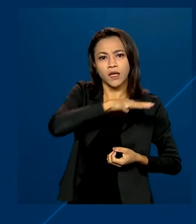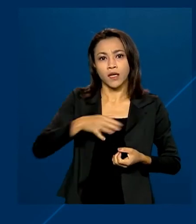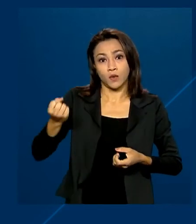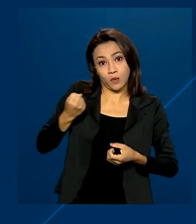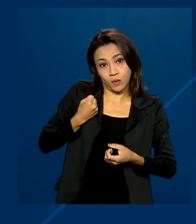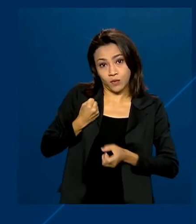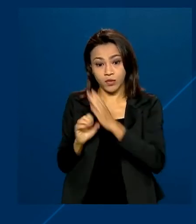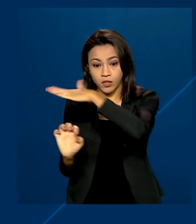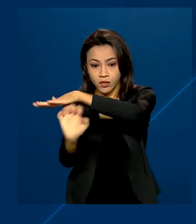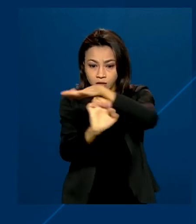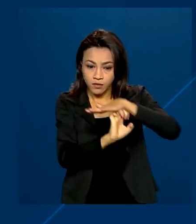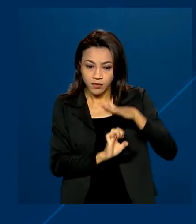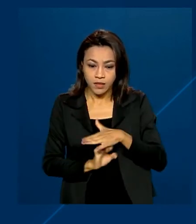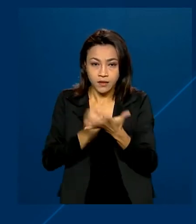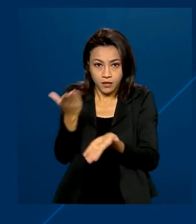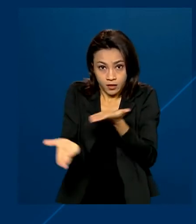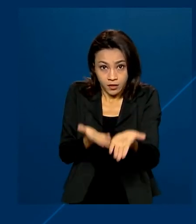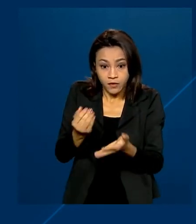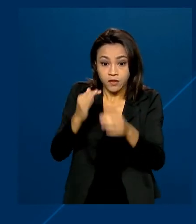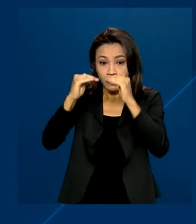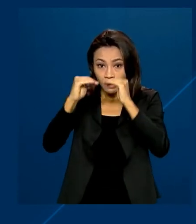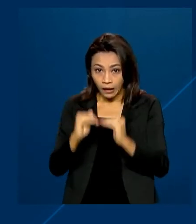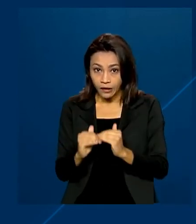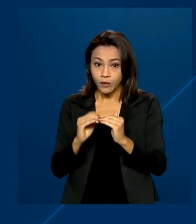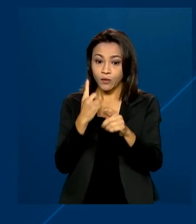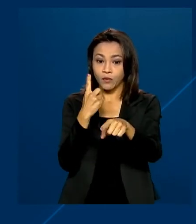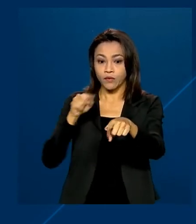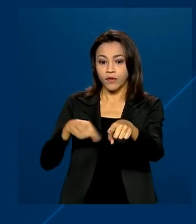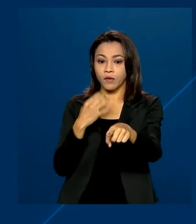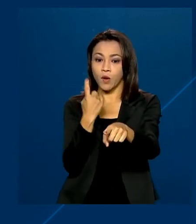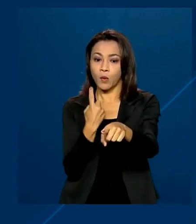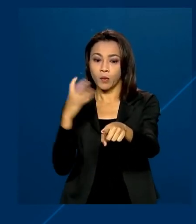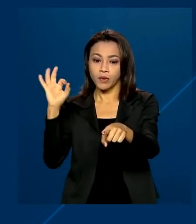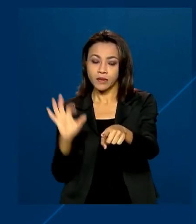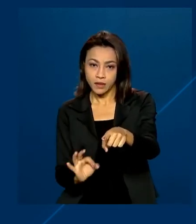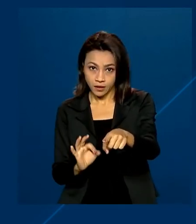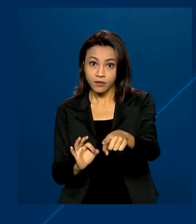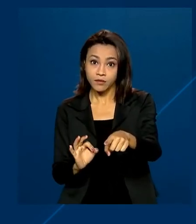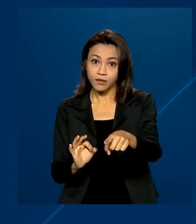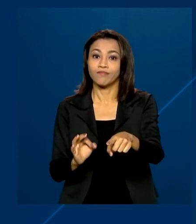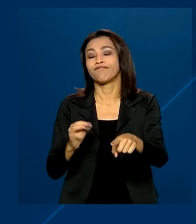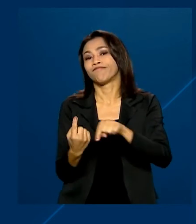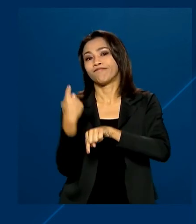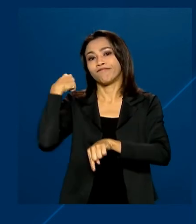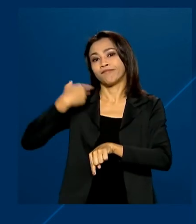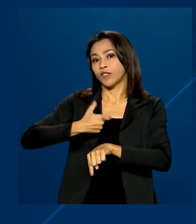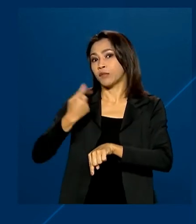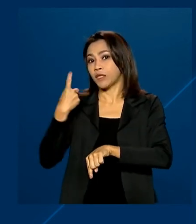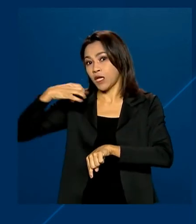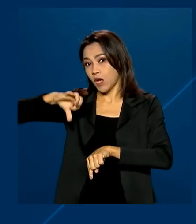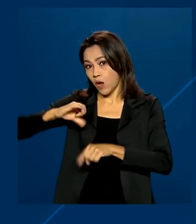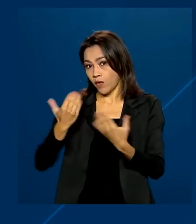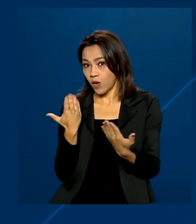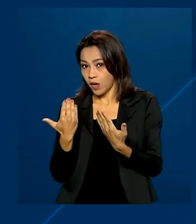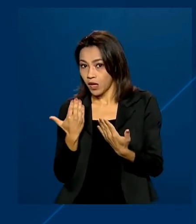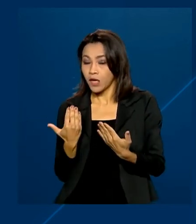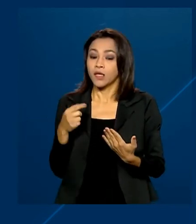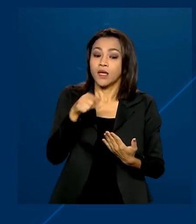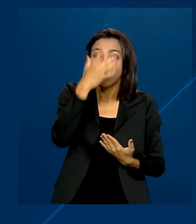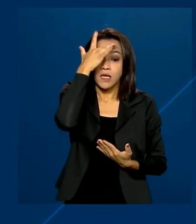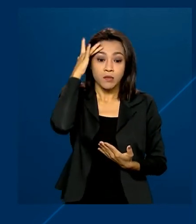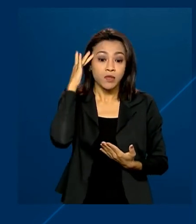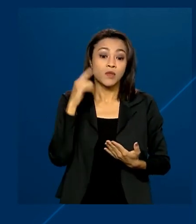setor de serviços caiu 1,1% frente a 2019, enquanto o pessoal ocupado